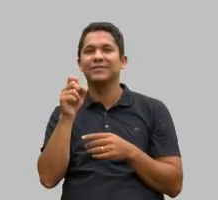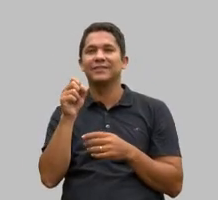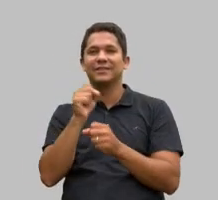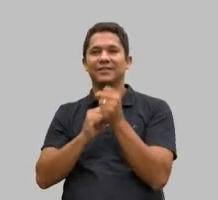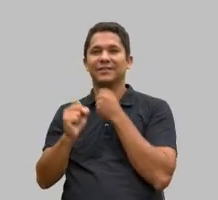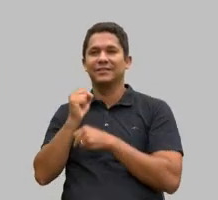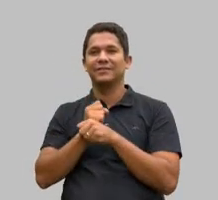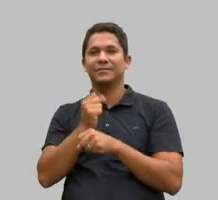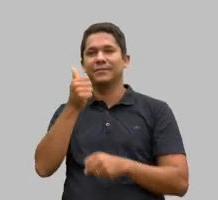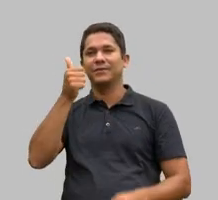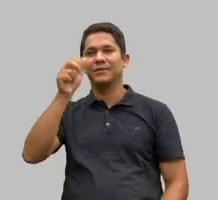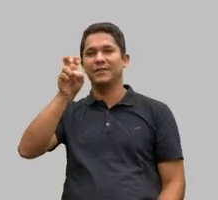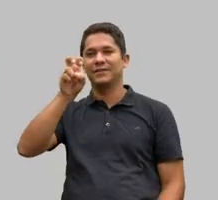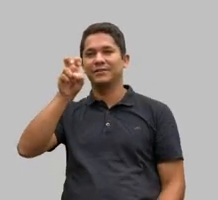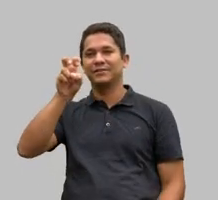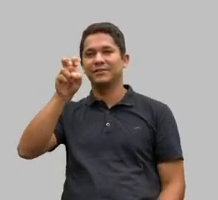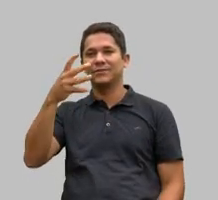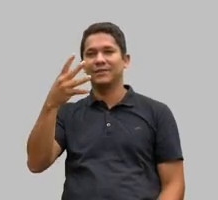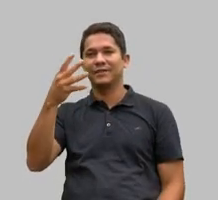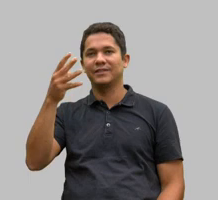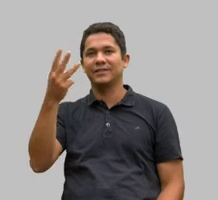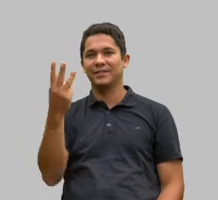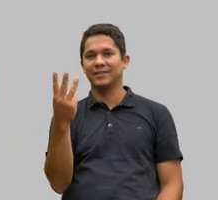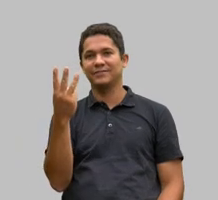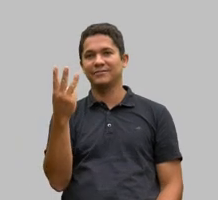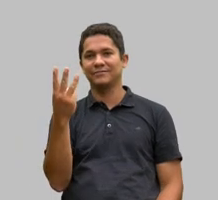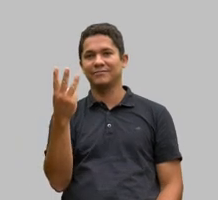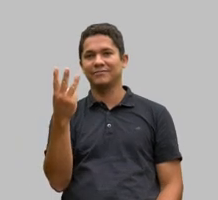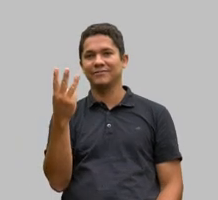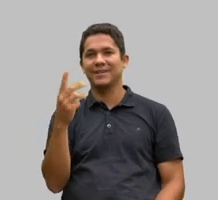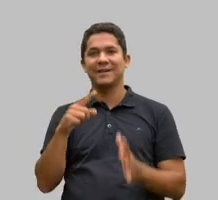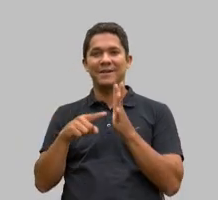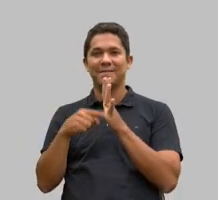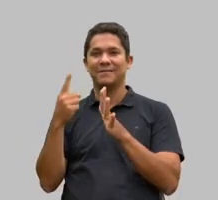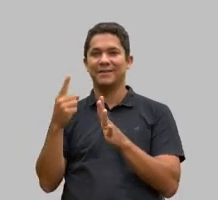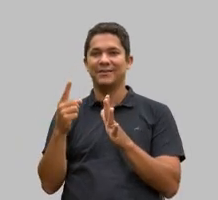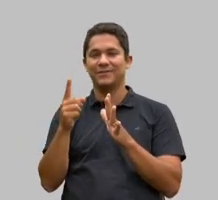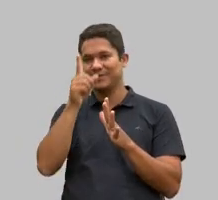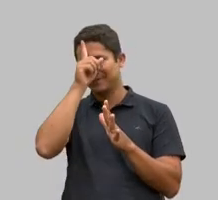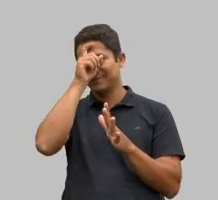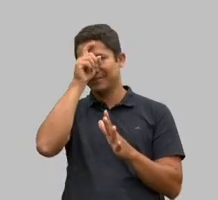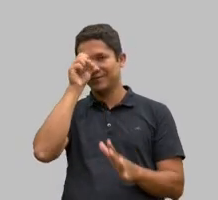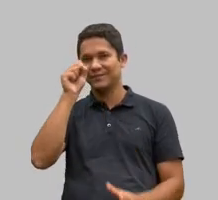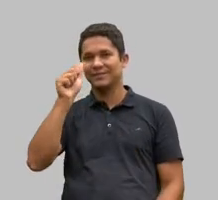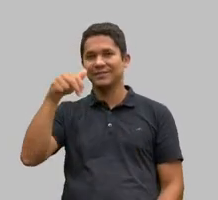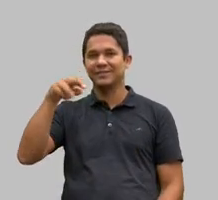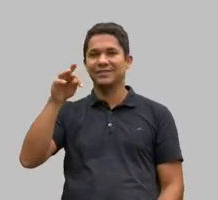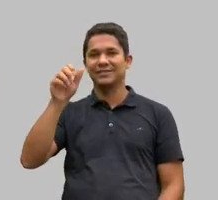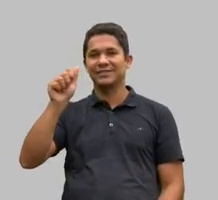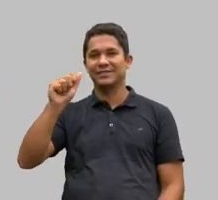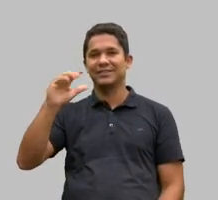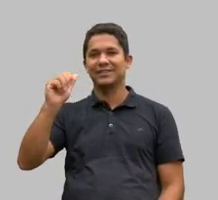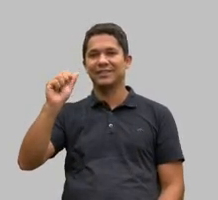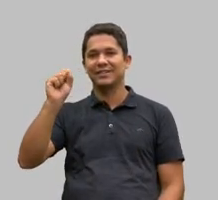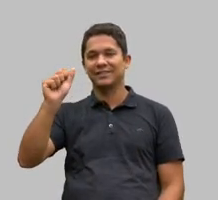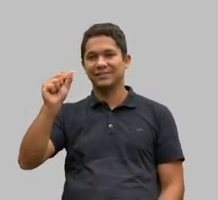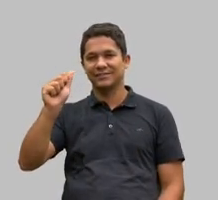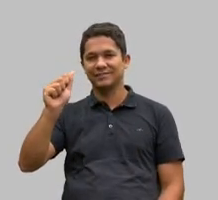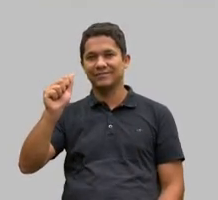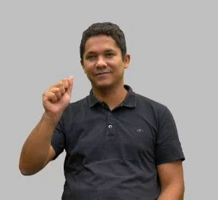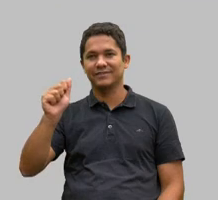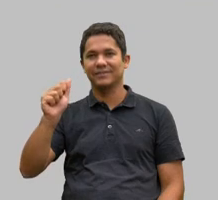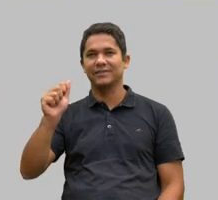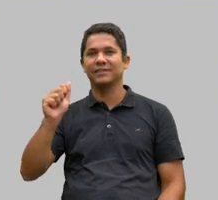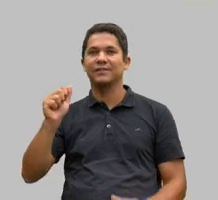1.543, primeira Santa Casa de Misericórdia na cidade de Santos. Significa que, em 2.043, daqui a 20 anos,